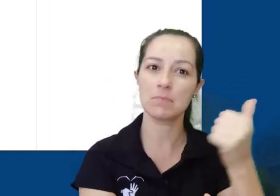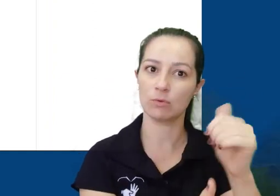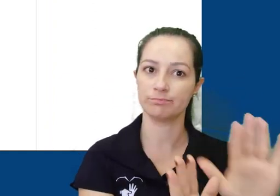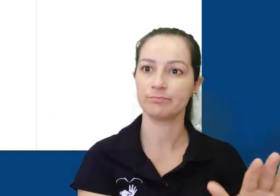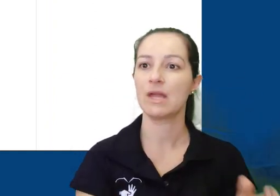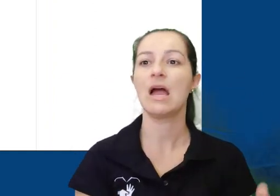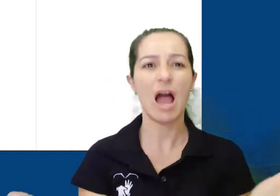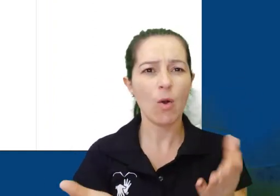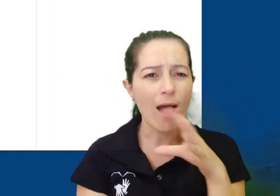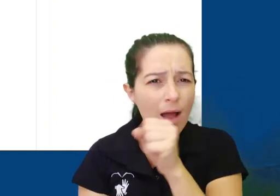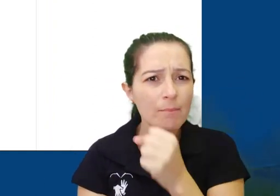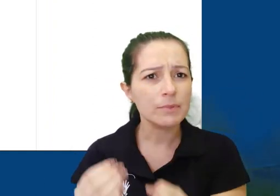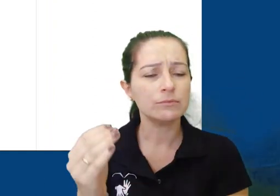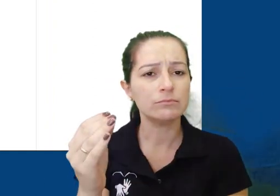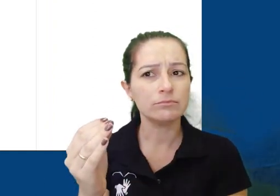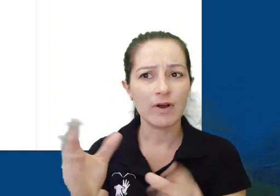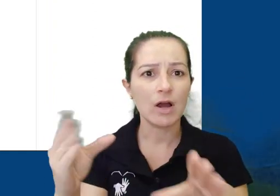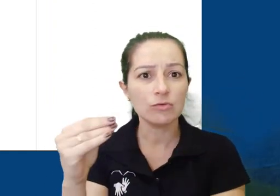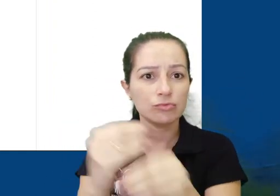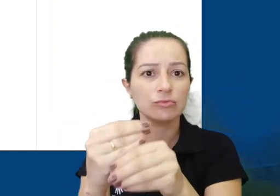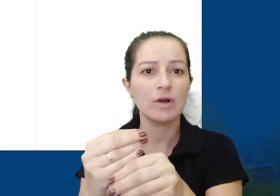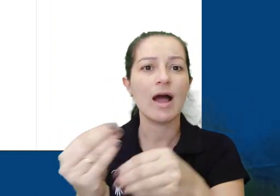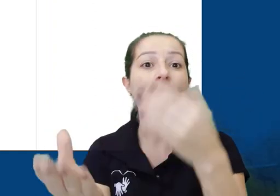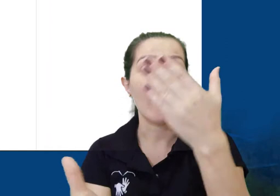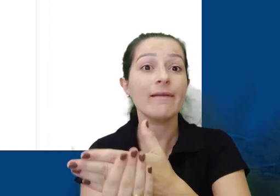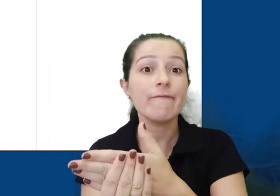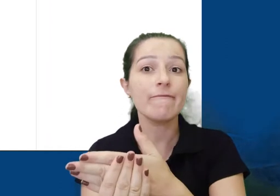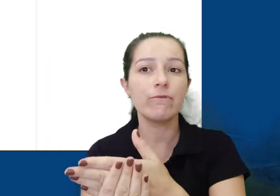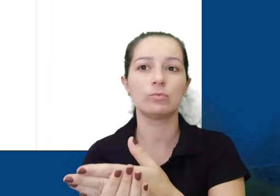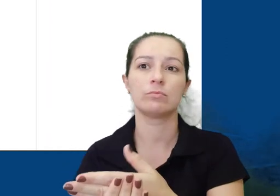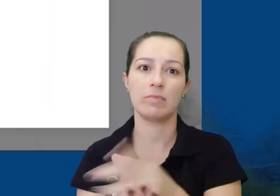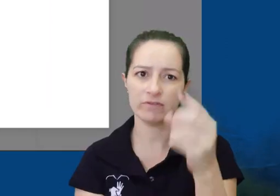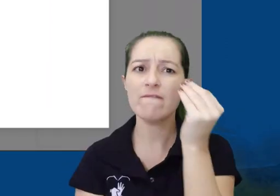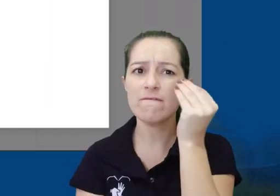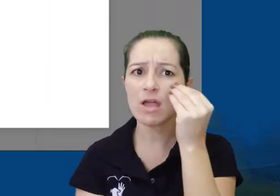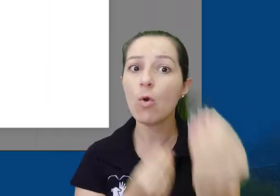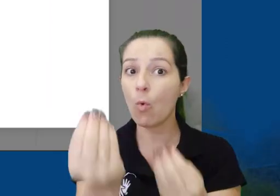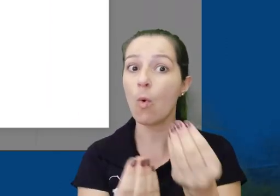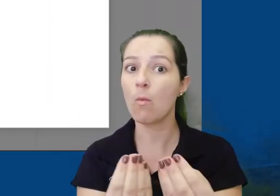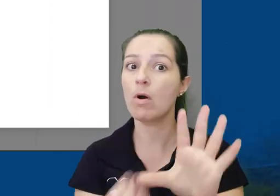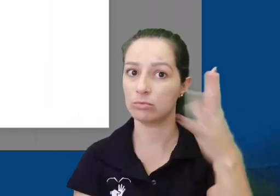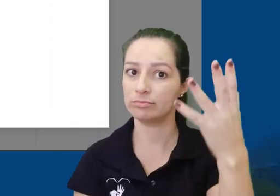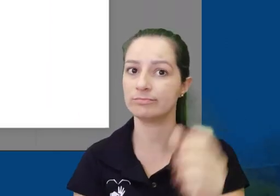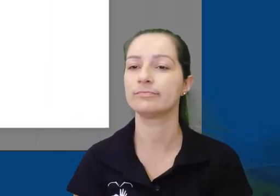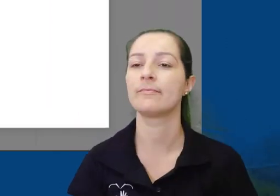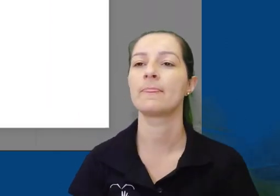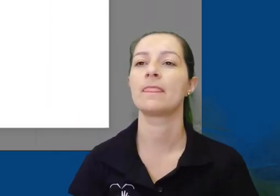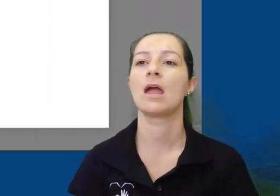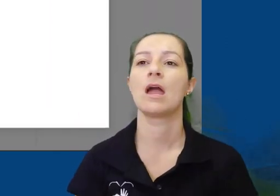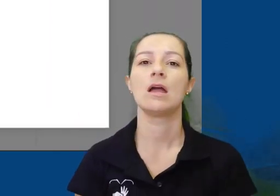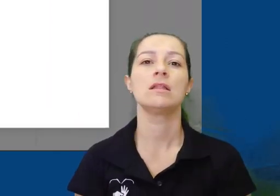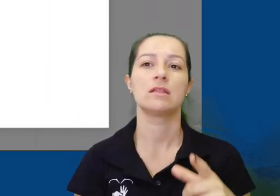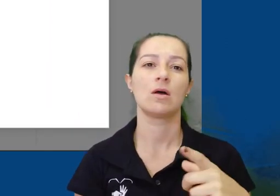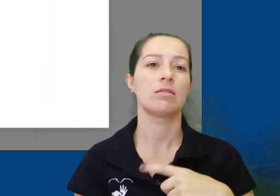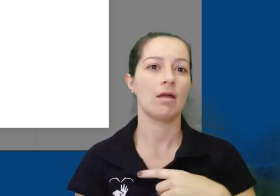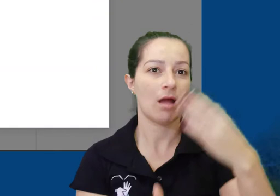opções de adicionar e criar, mas vou adicionar rapidamente um PDF na opção arquivo, para vocês conseguirem ver como este anexo aparece na nossa aba